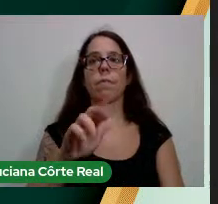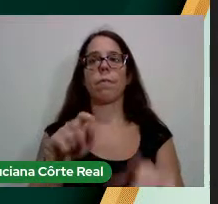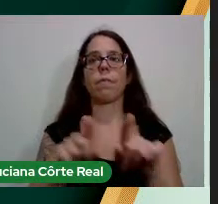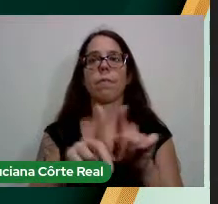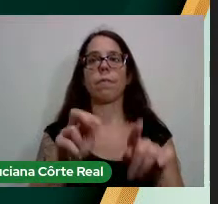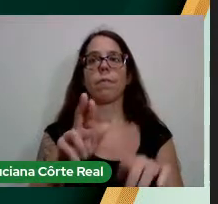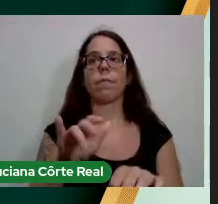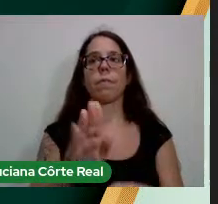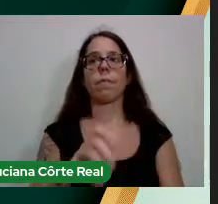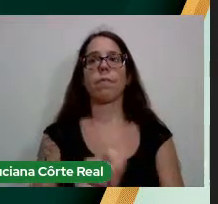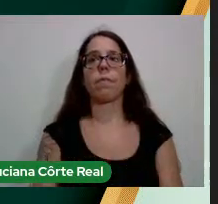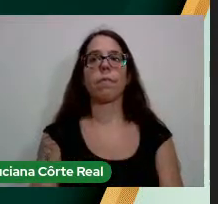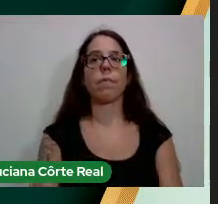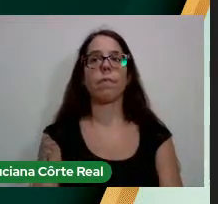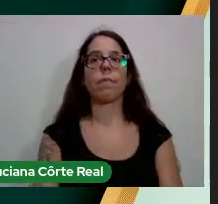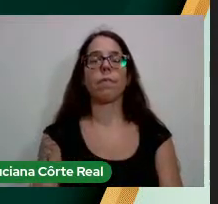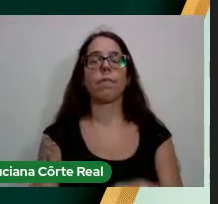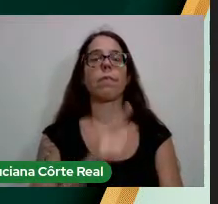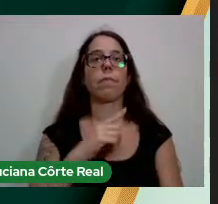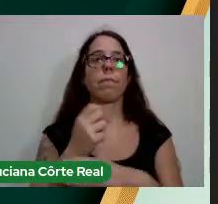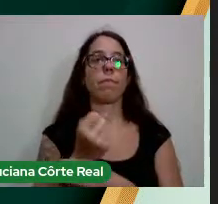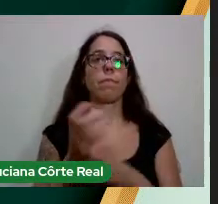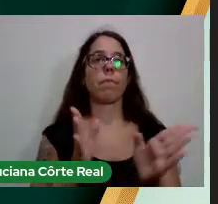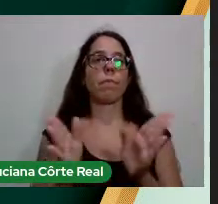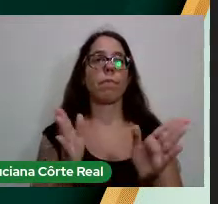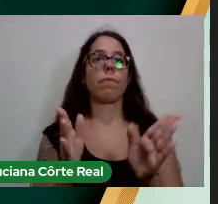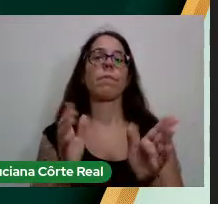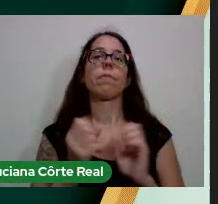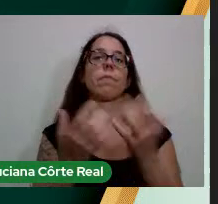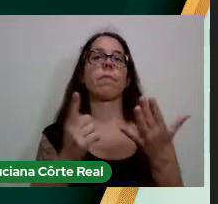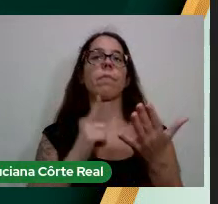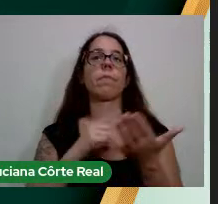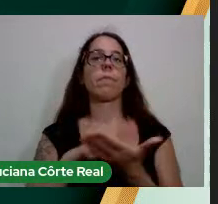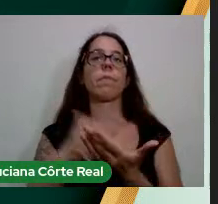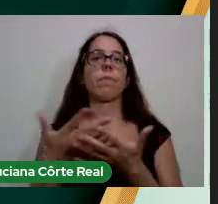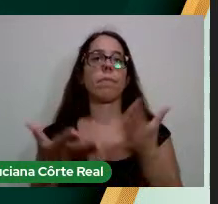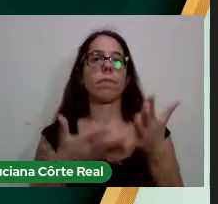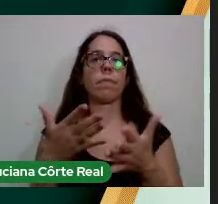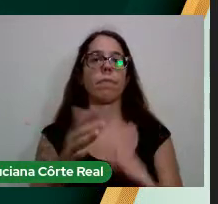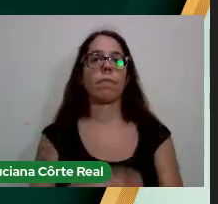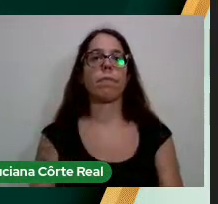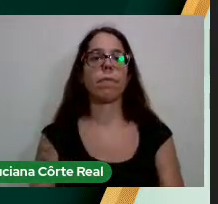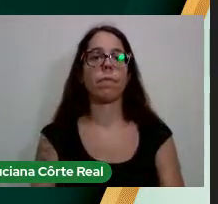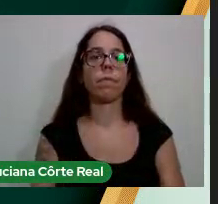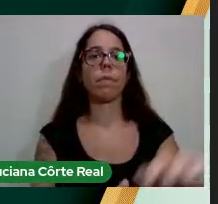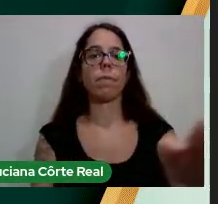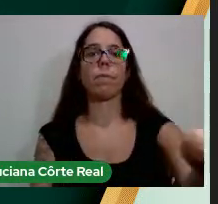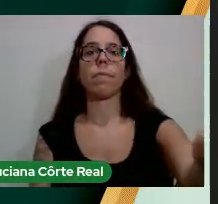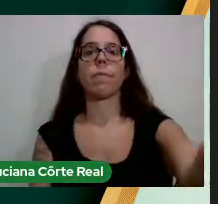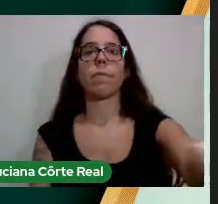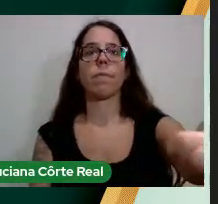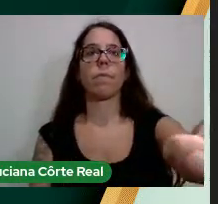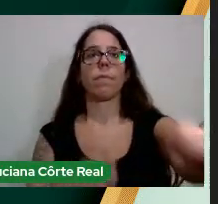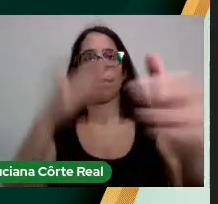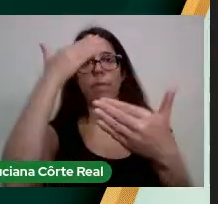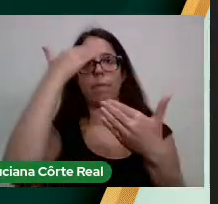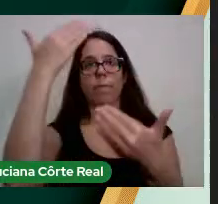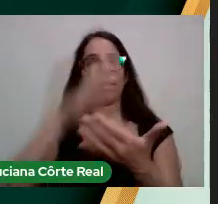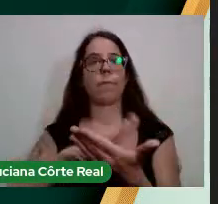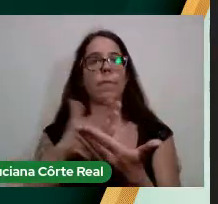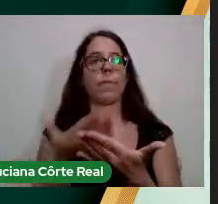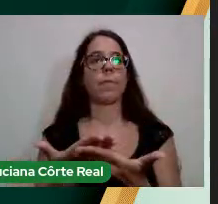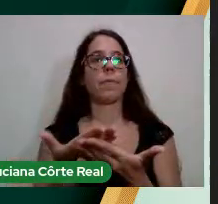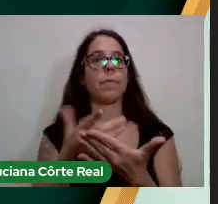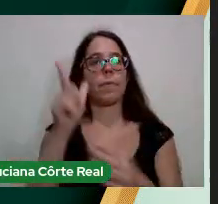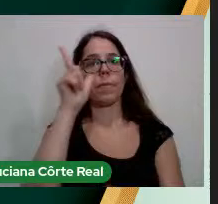Para assegurar a acessibilidade, o evento contará com a transmissão em livros. Agradecemos aos intérpretes Luciana